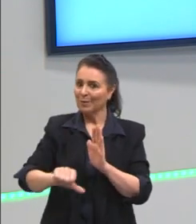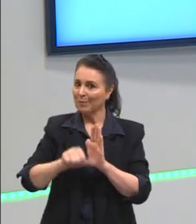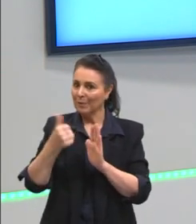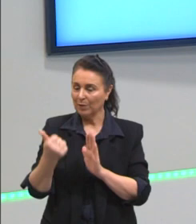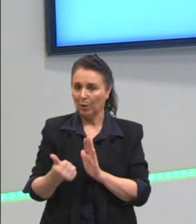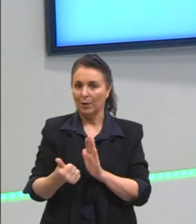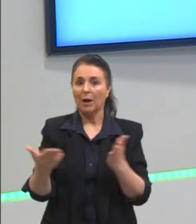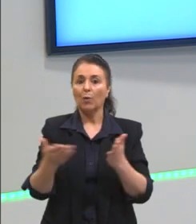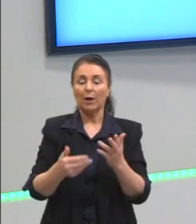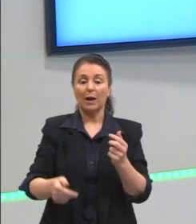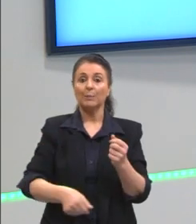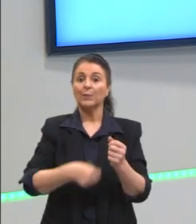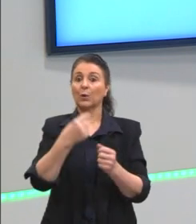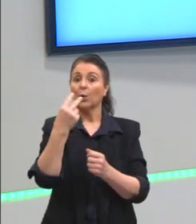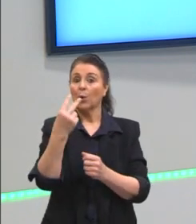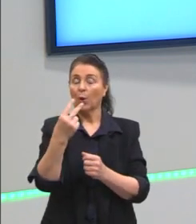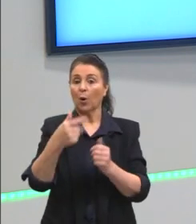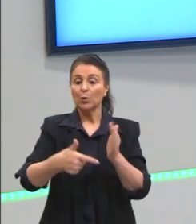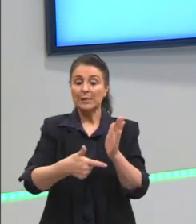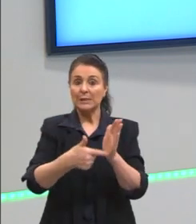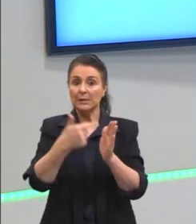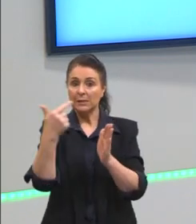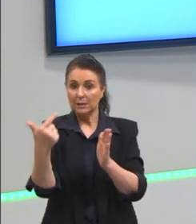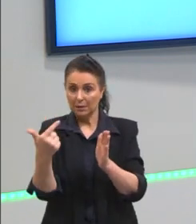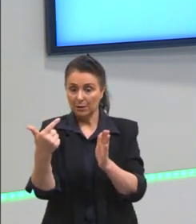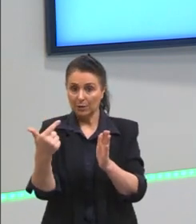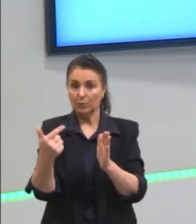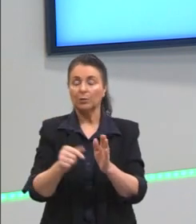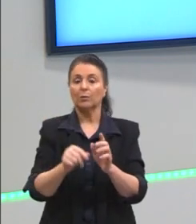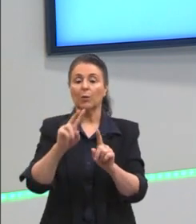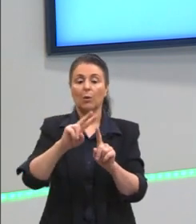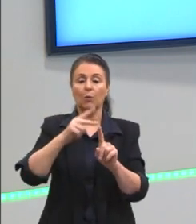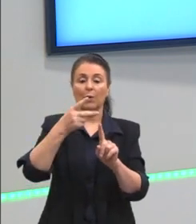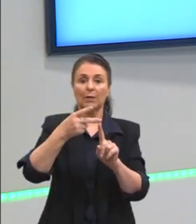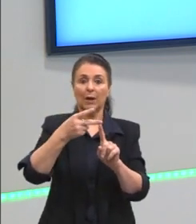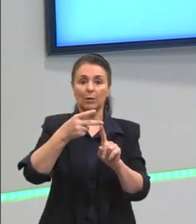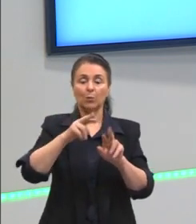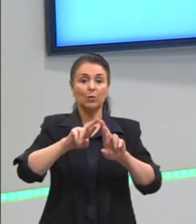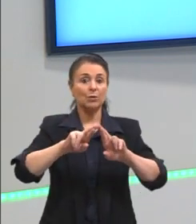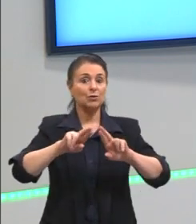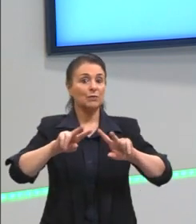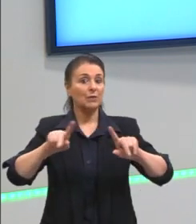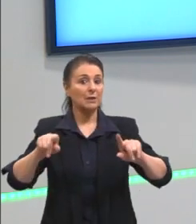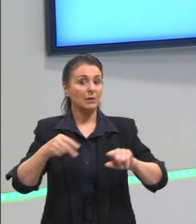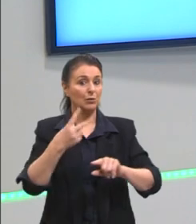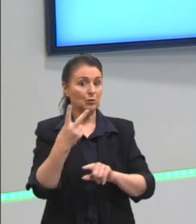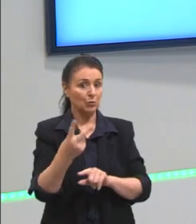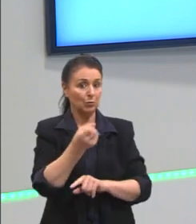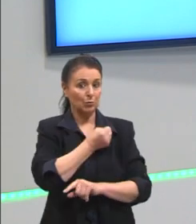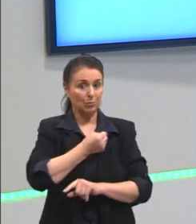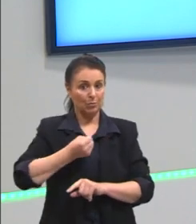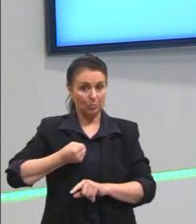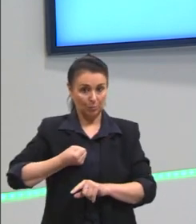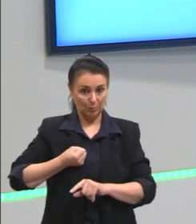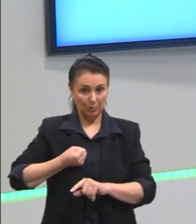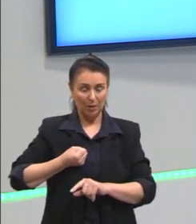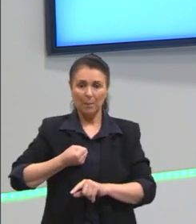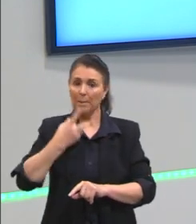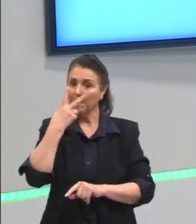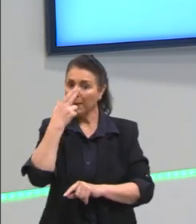segundo produto notável que nós estudamos é o quadrado da diferença de dois termos é bem semelhante ao anterior